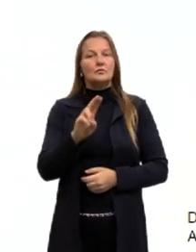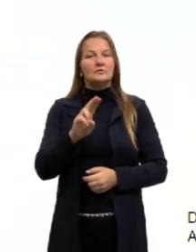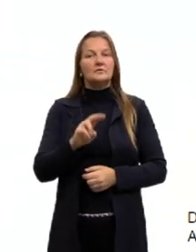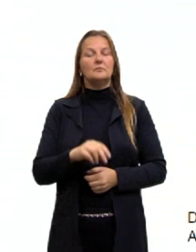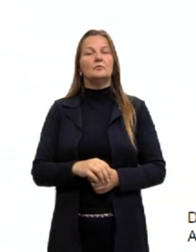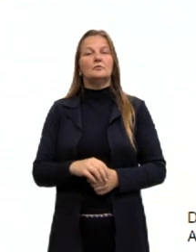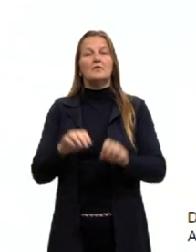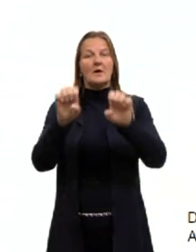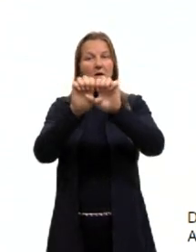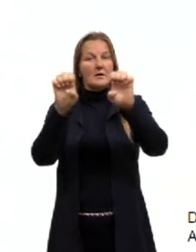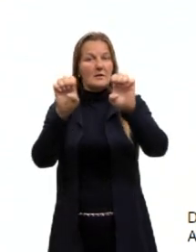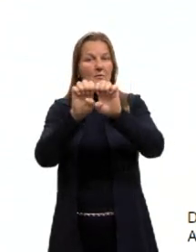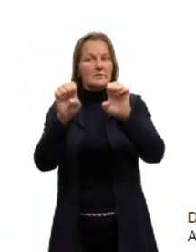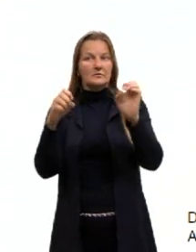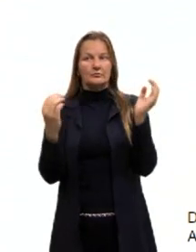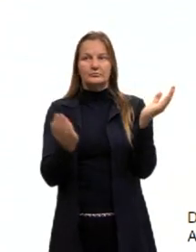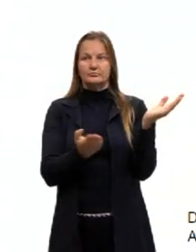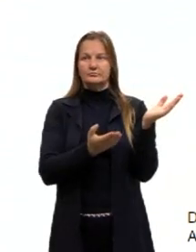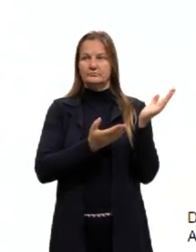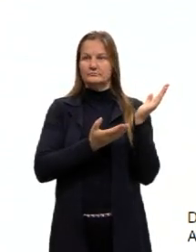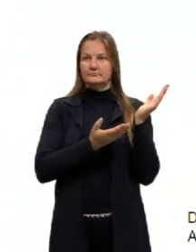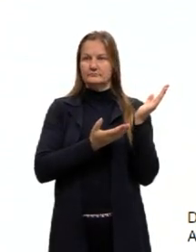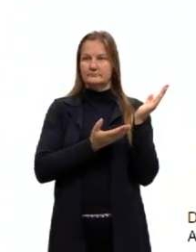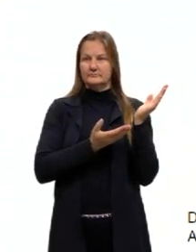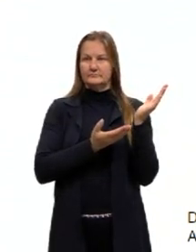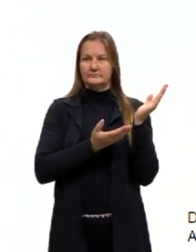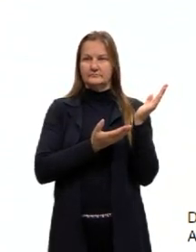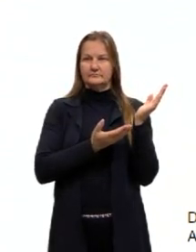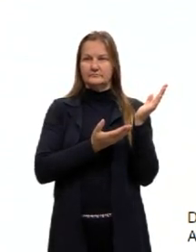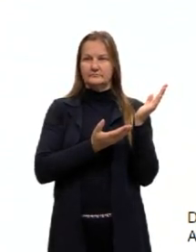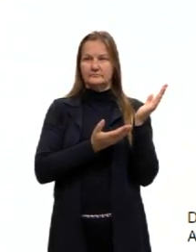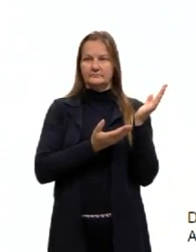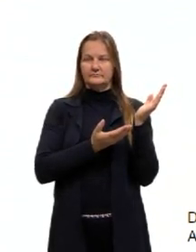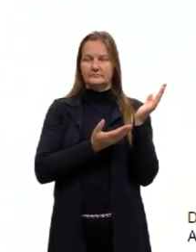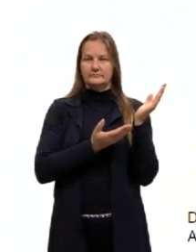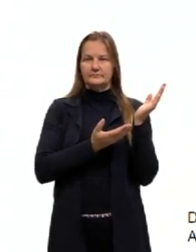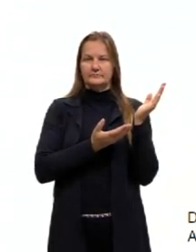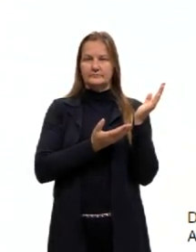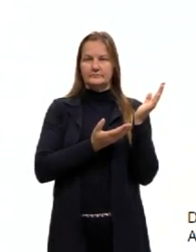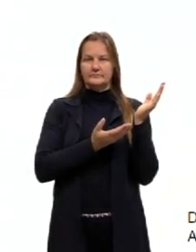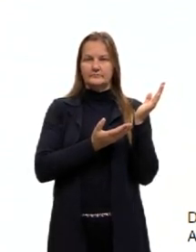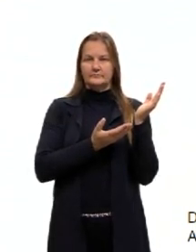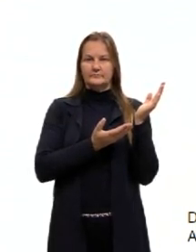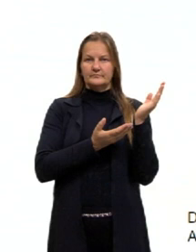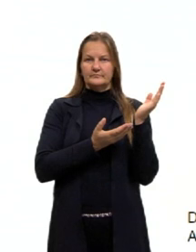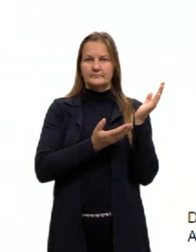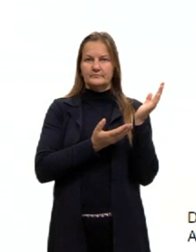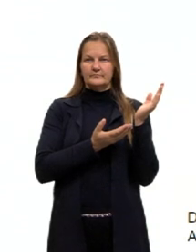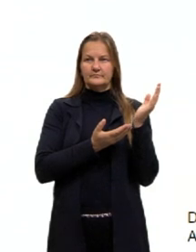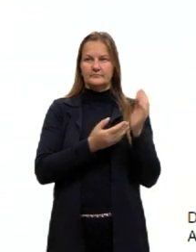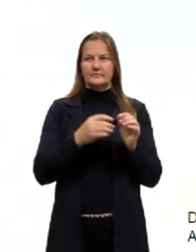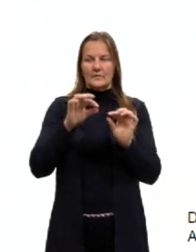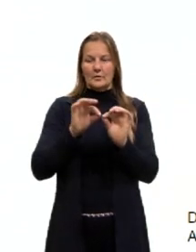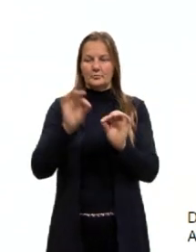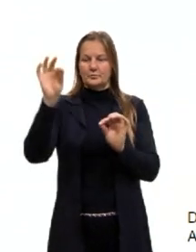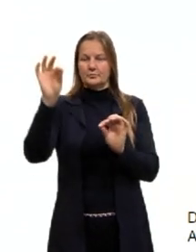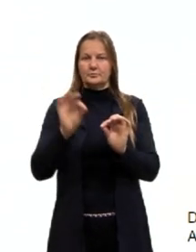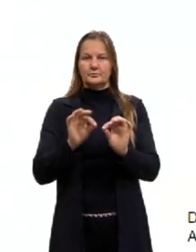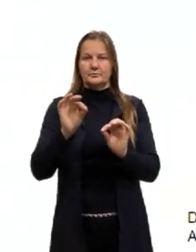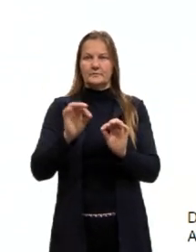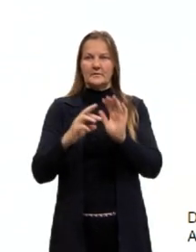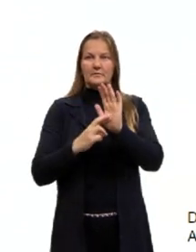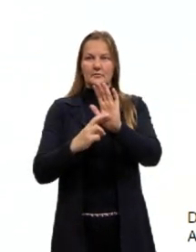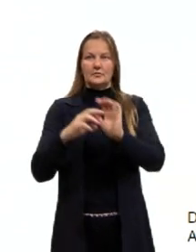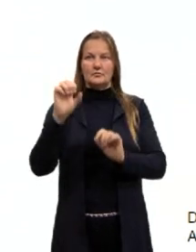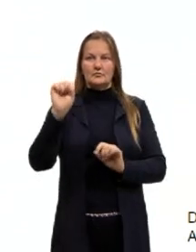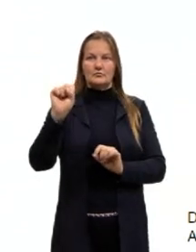equação, né? Nós estabelecemos a reta, aqui nós chamamos a nossa reta de S, né? A equação